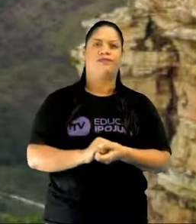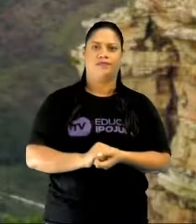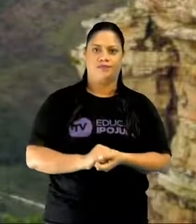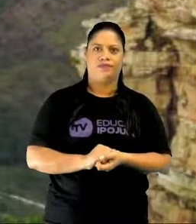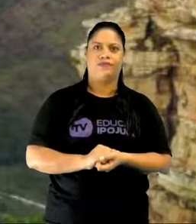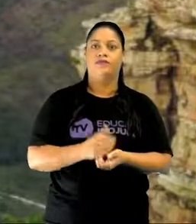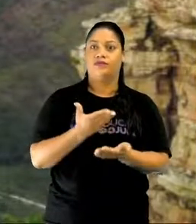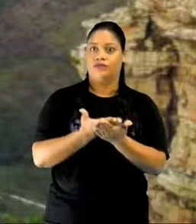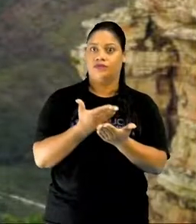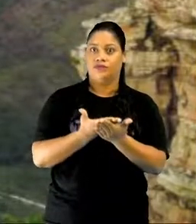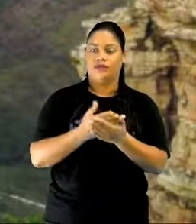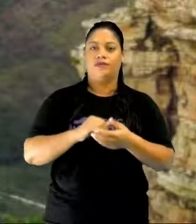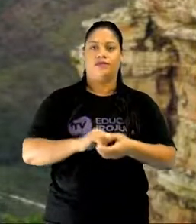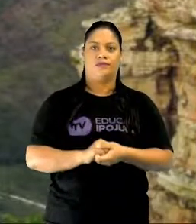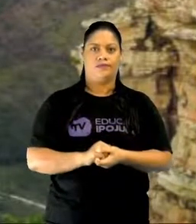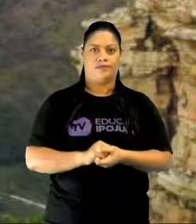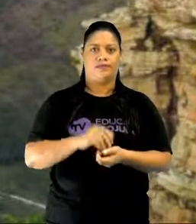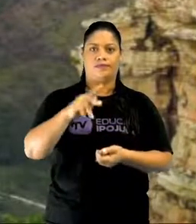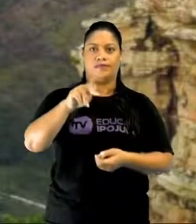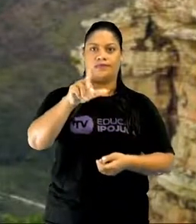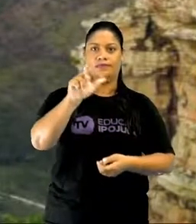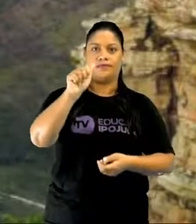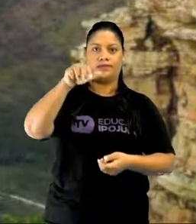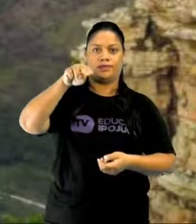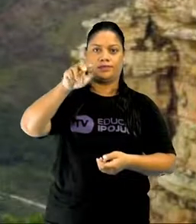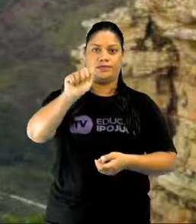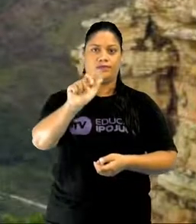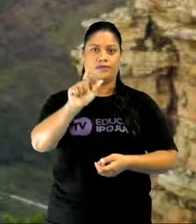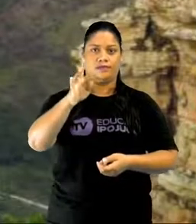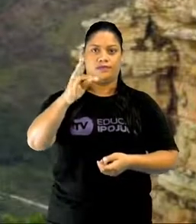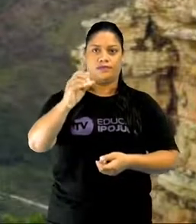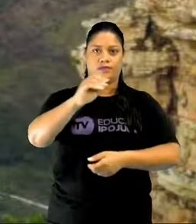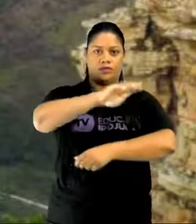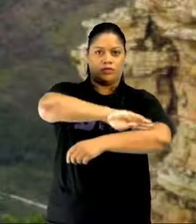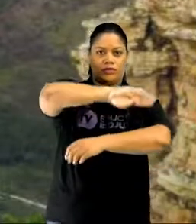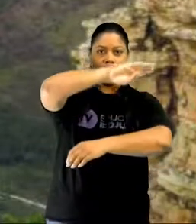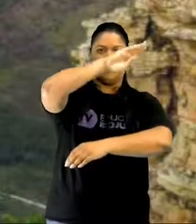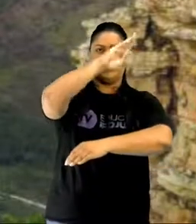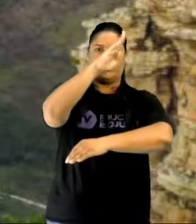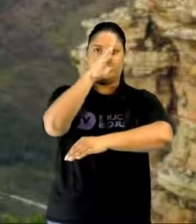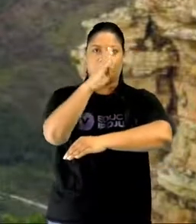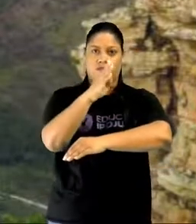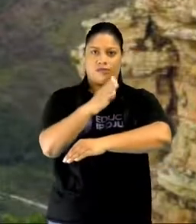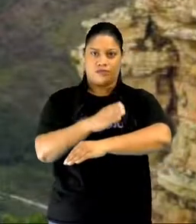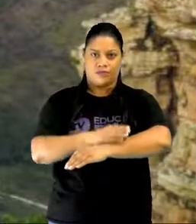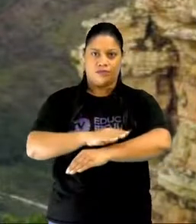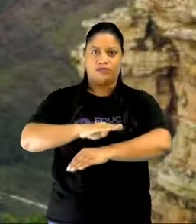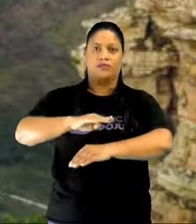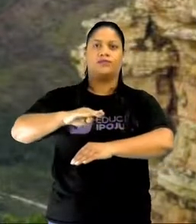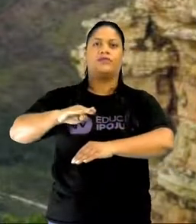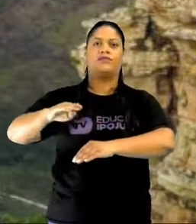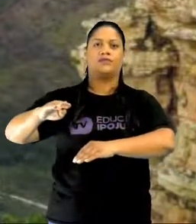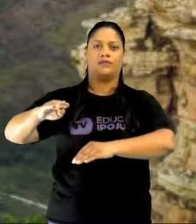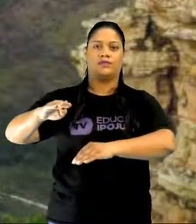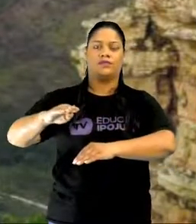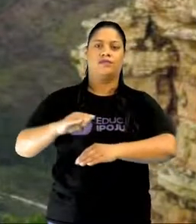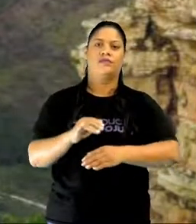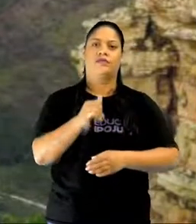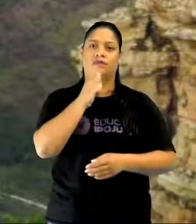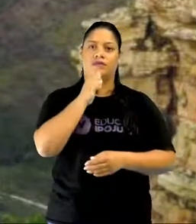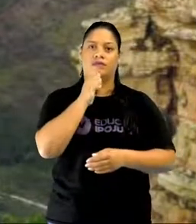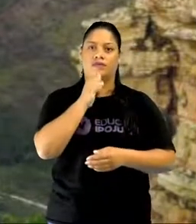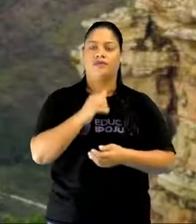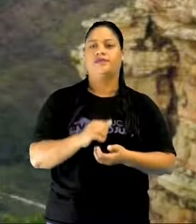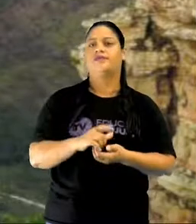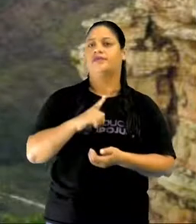A gente vai falar sobre planalto. Eu trouxe aqui para vocês a chapada diamantina, para dar um exemplo de planalto